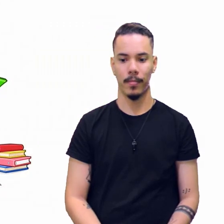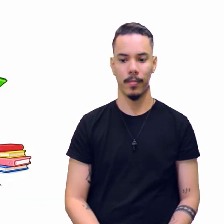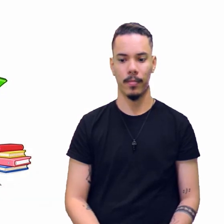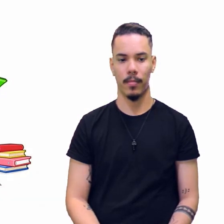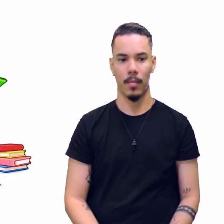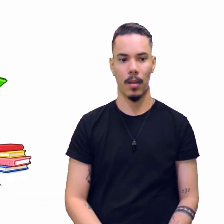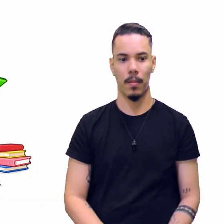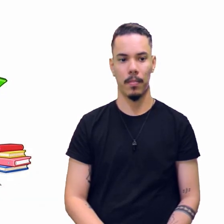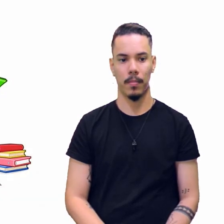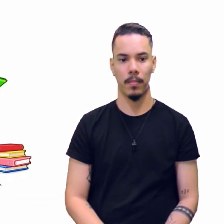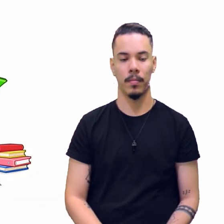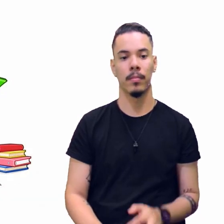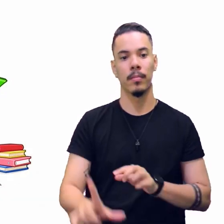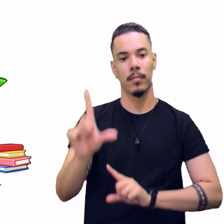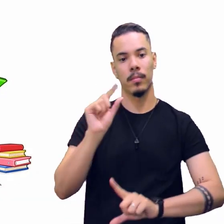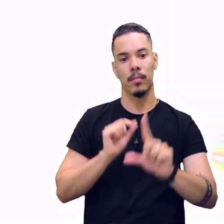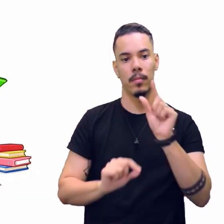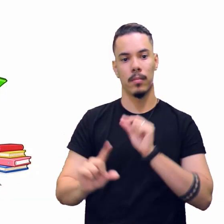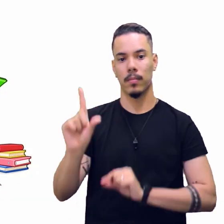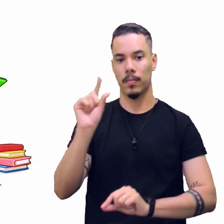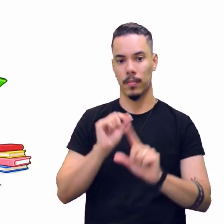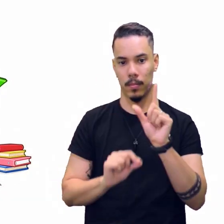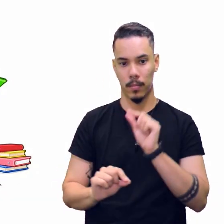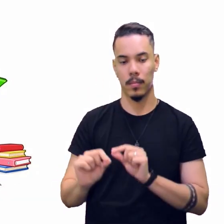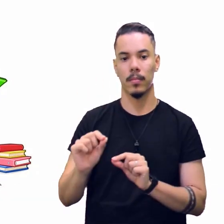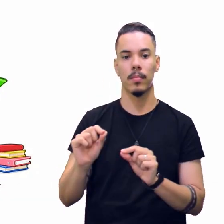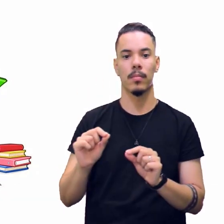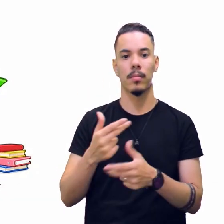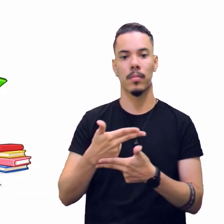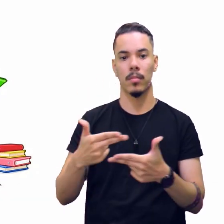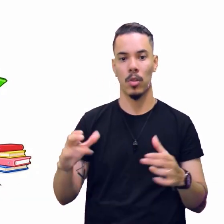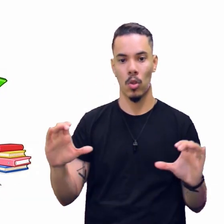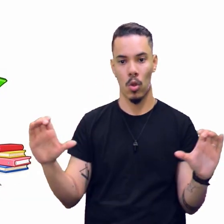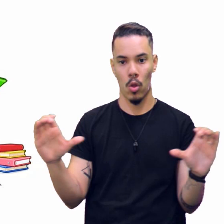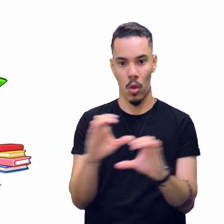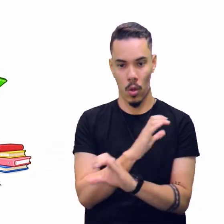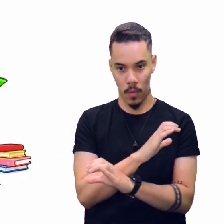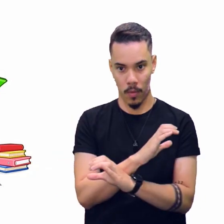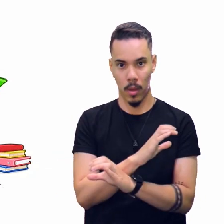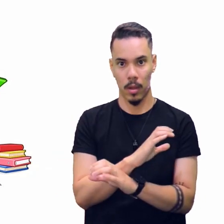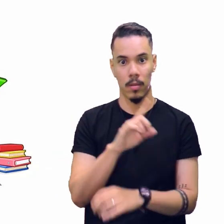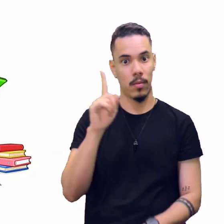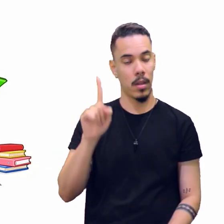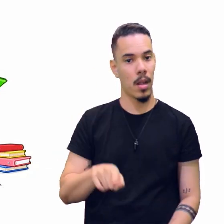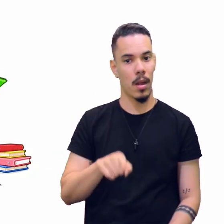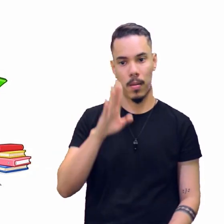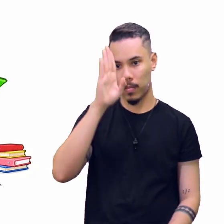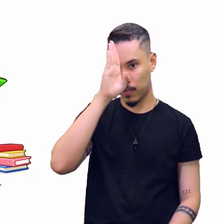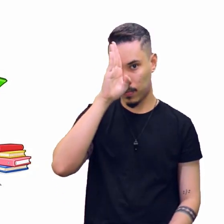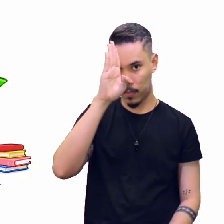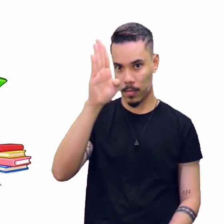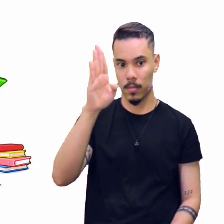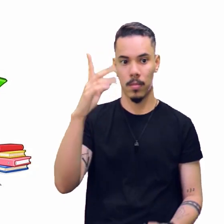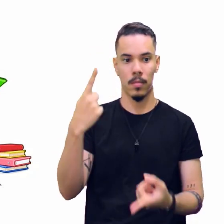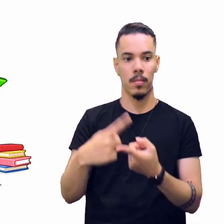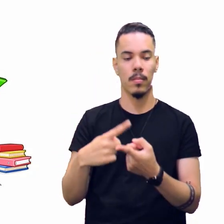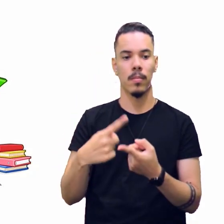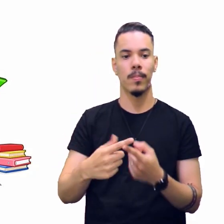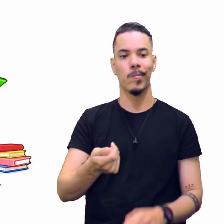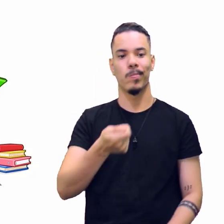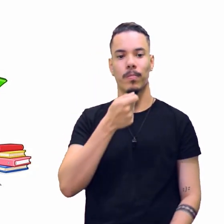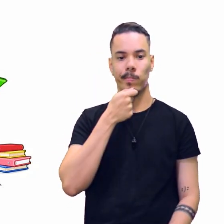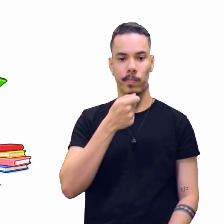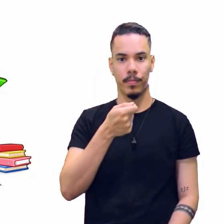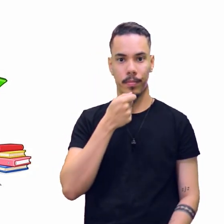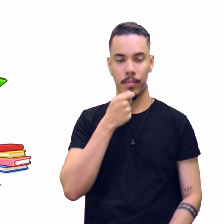A seleção de fontes confiáveis é essencial em uma reportagem,